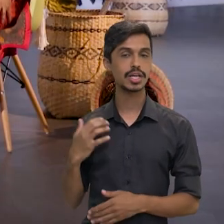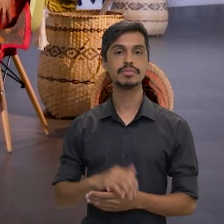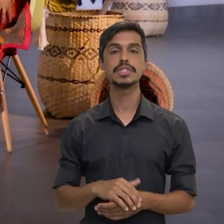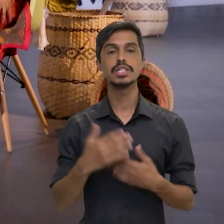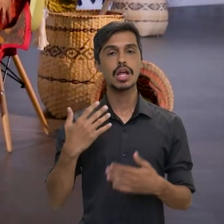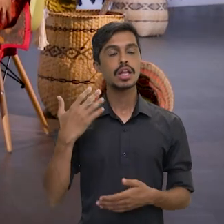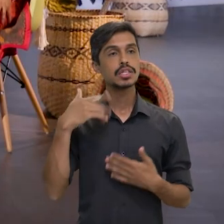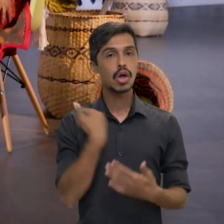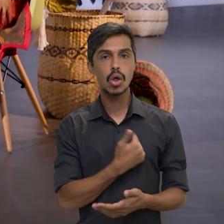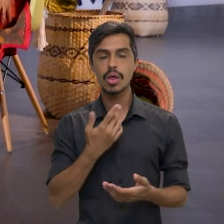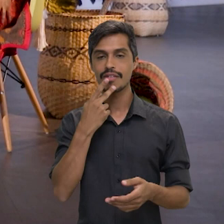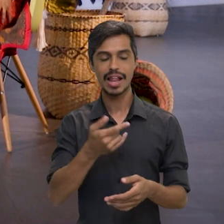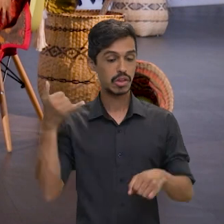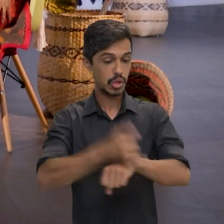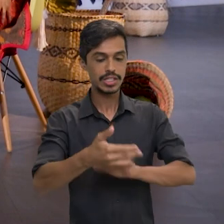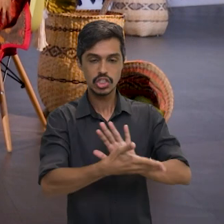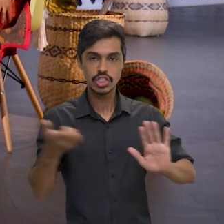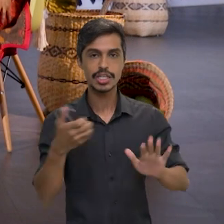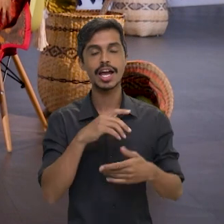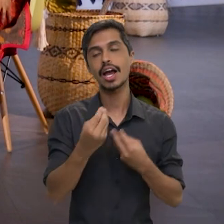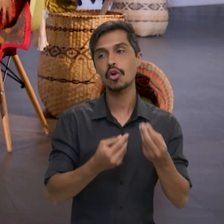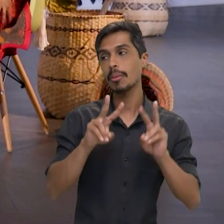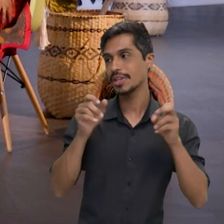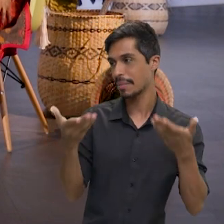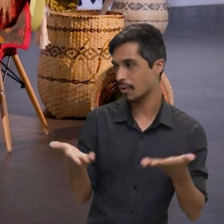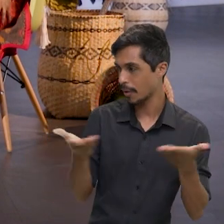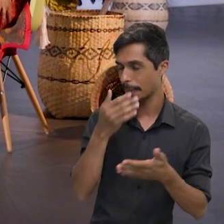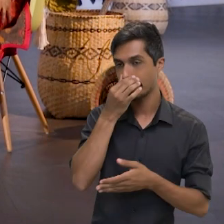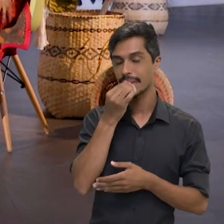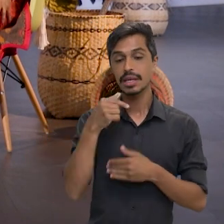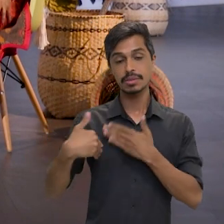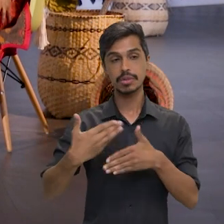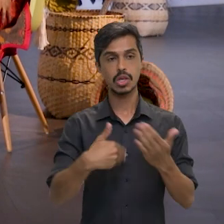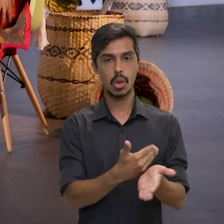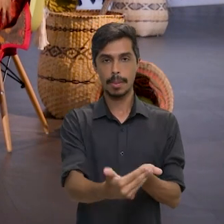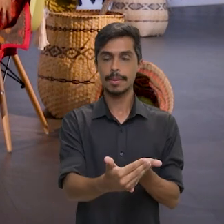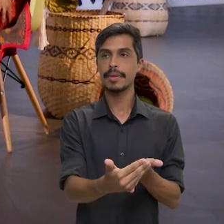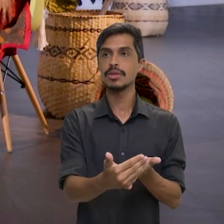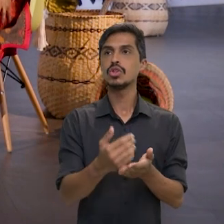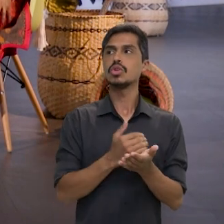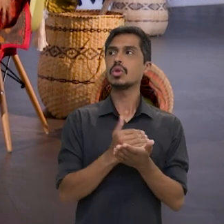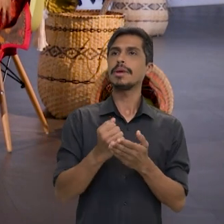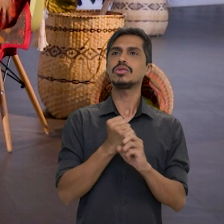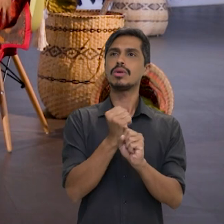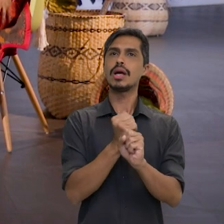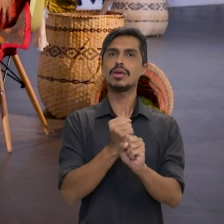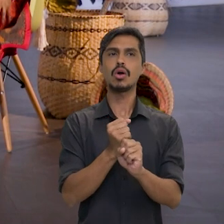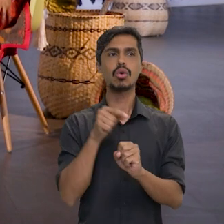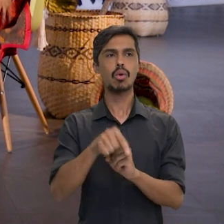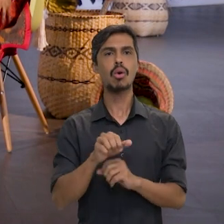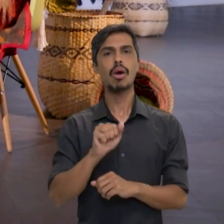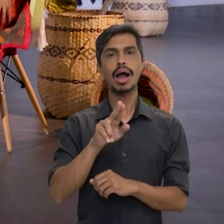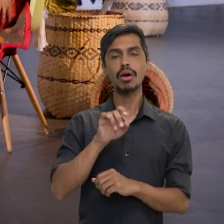no final do último bloco, né? Desintrusão é o tema agora. Esse processo começou no início do ano